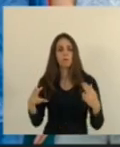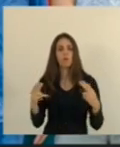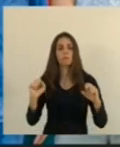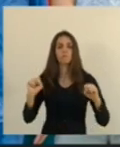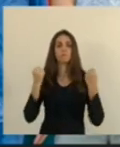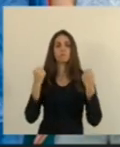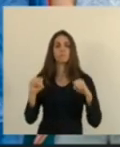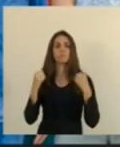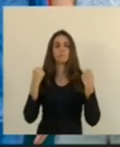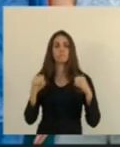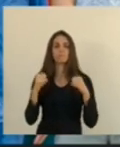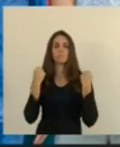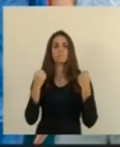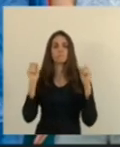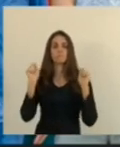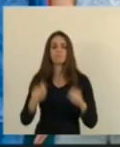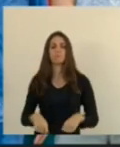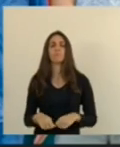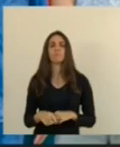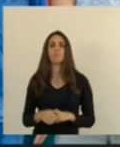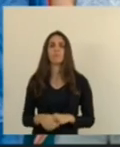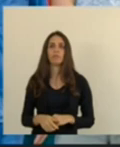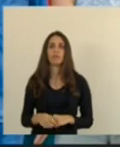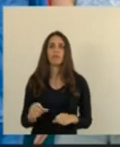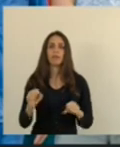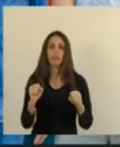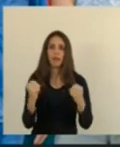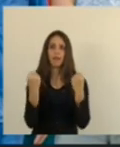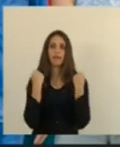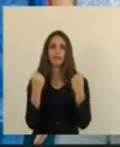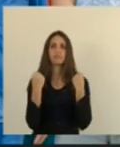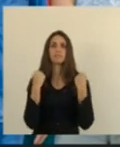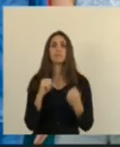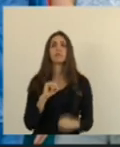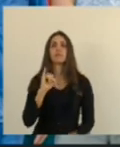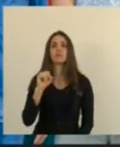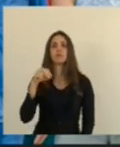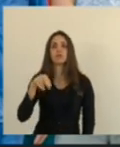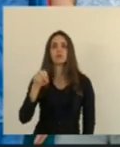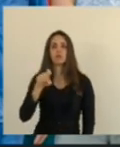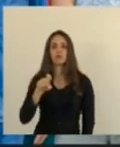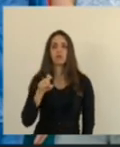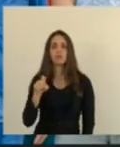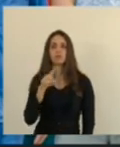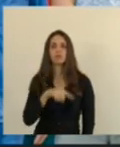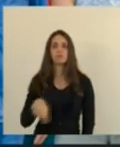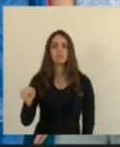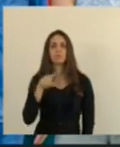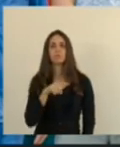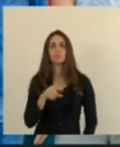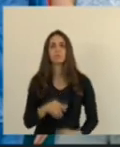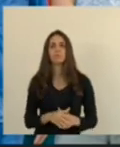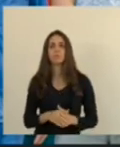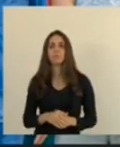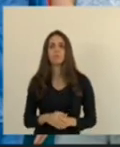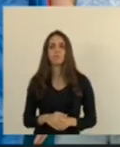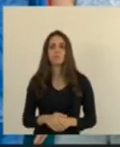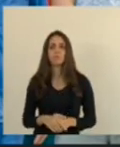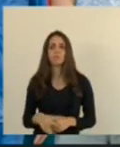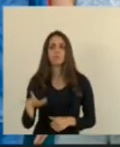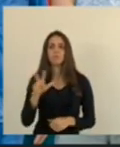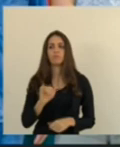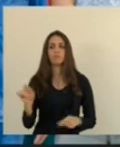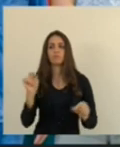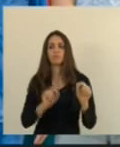exercício. Uma academia inoxidável que o nosso prefeito Lastene vai